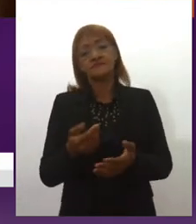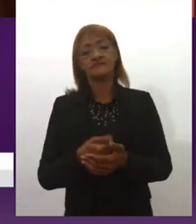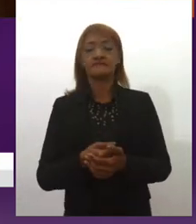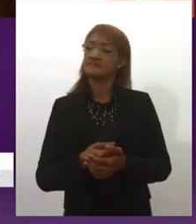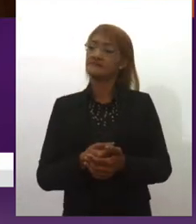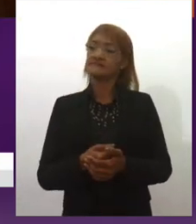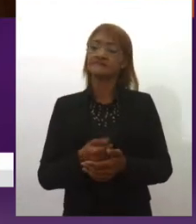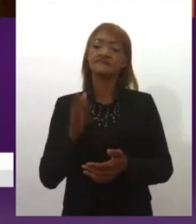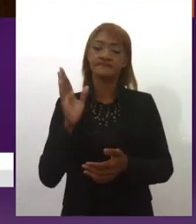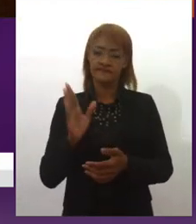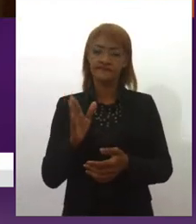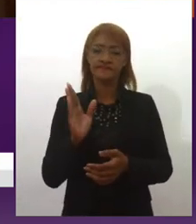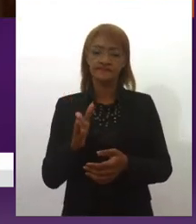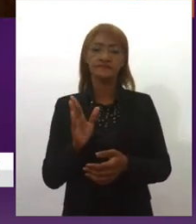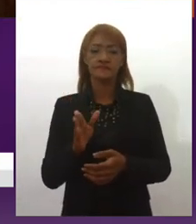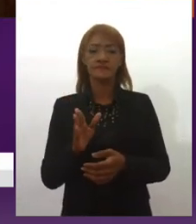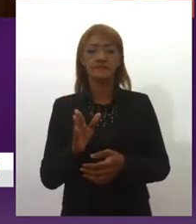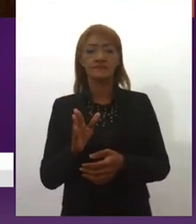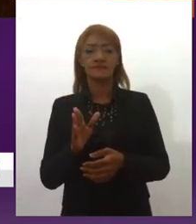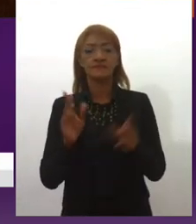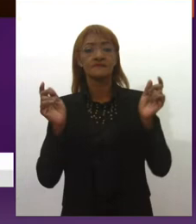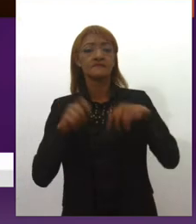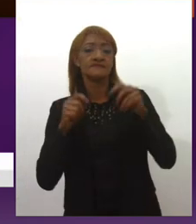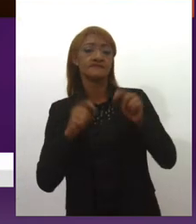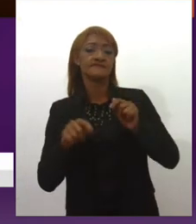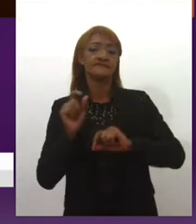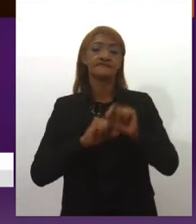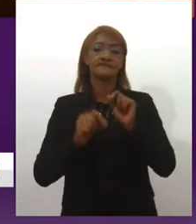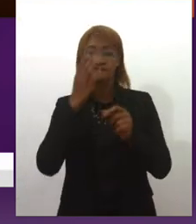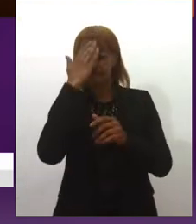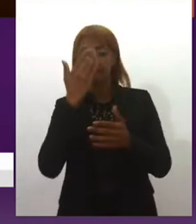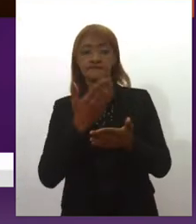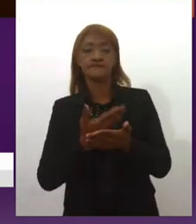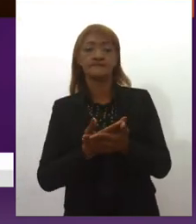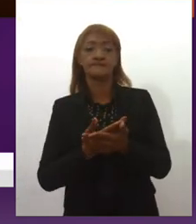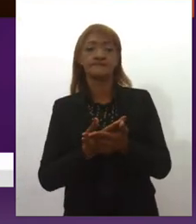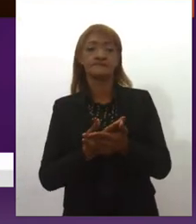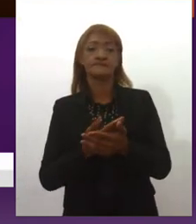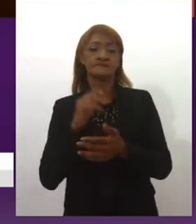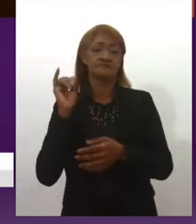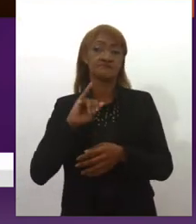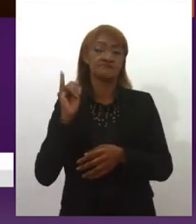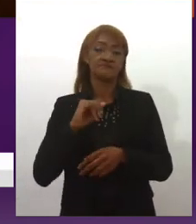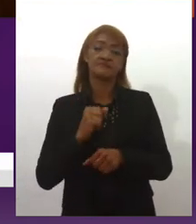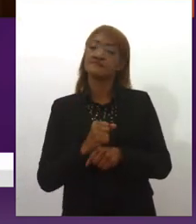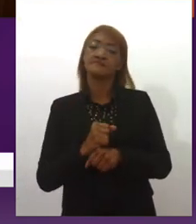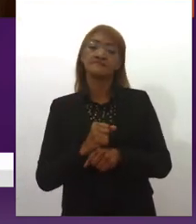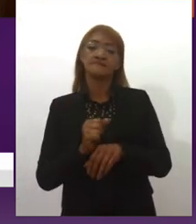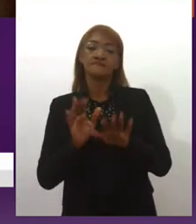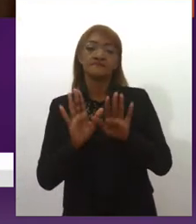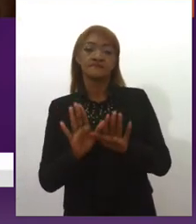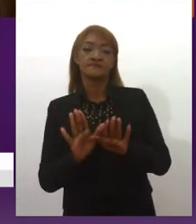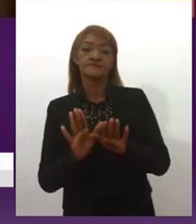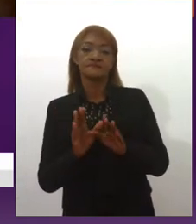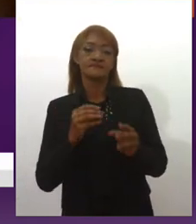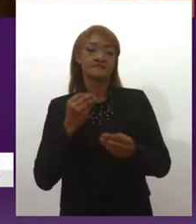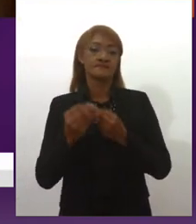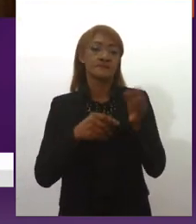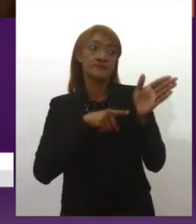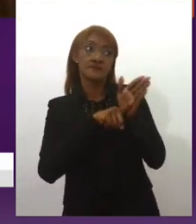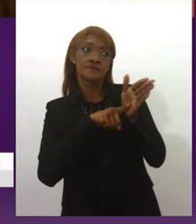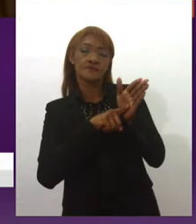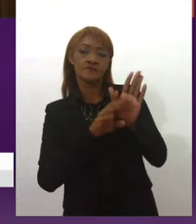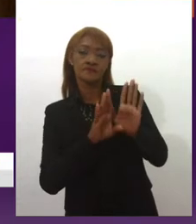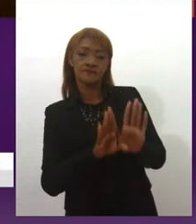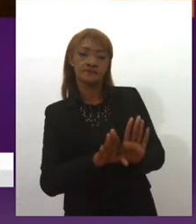tem, assim, essa possibilidade, né, que eu acredito que seja muito interessante, mas falando, assim, acerca da pesquisa em si,